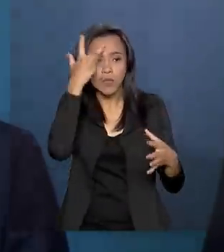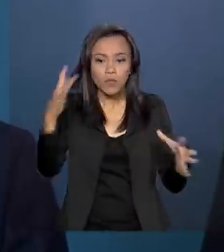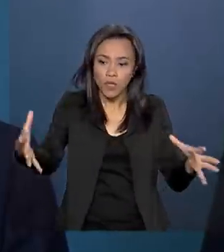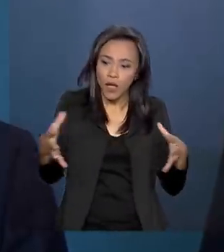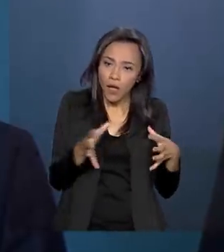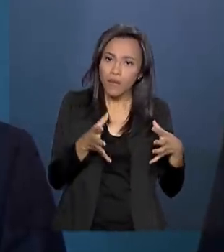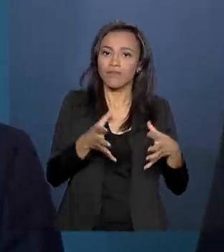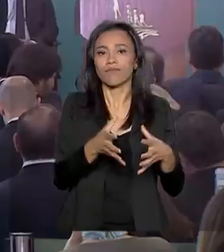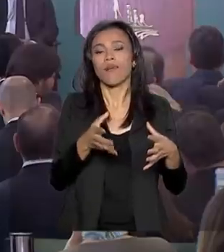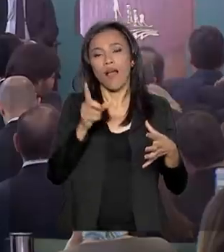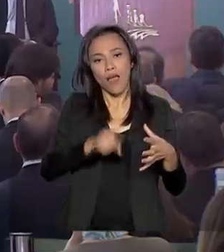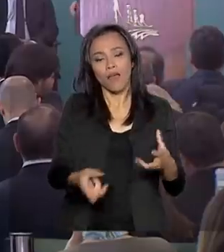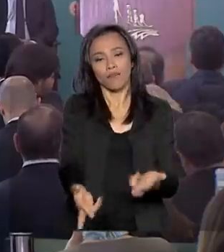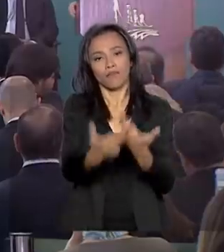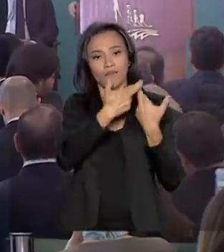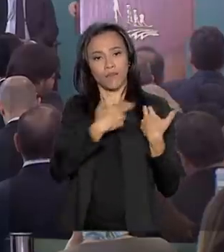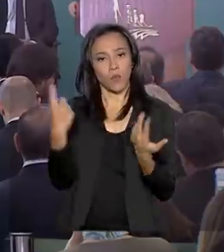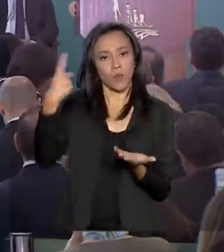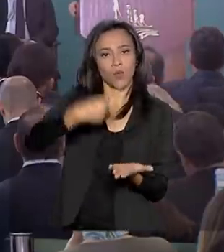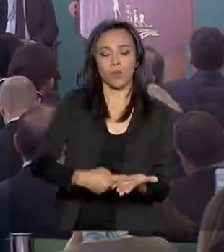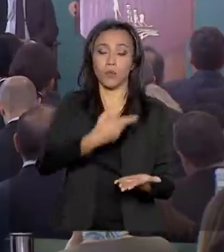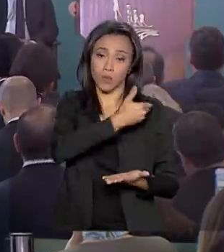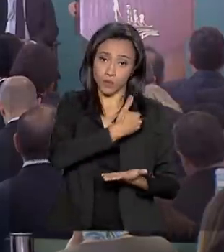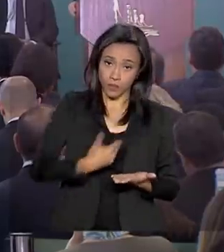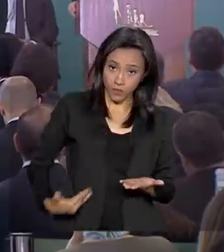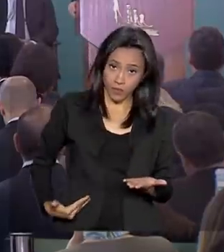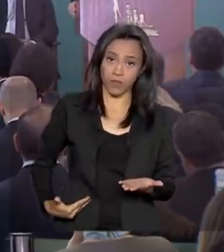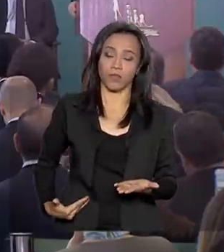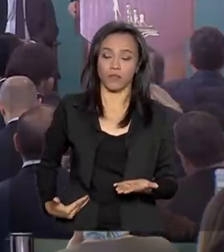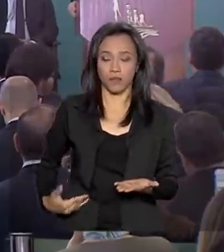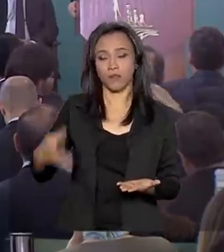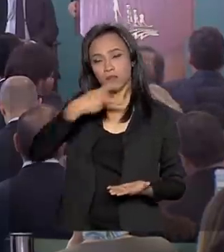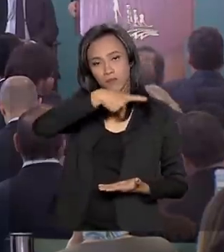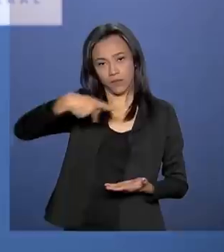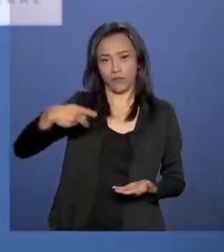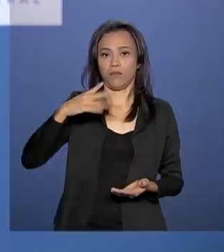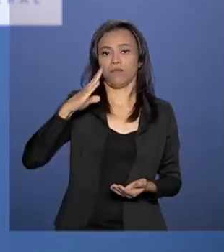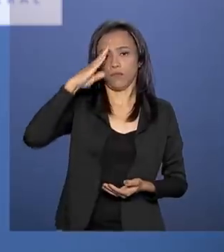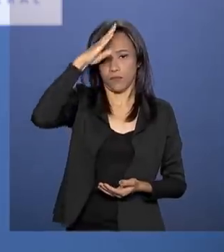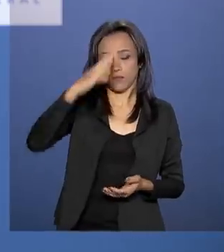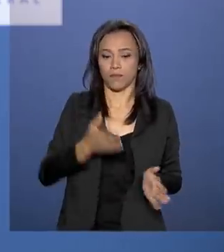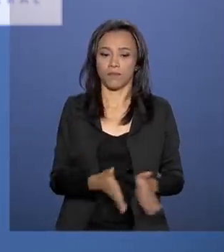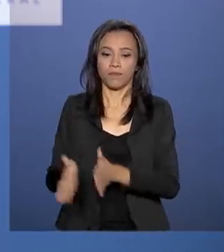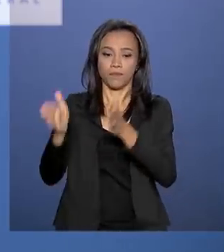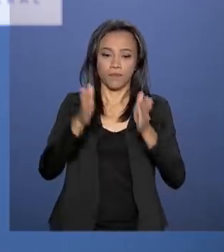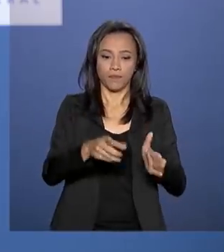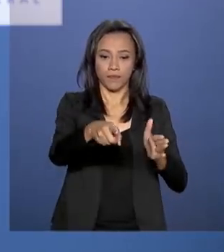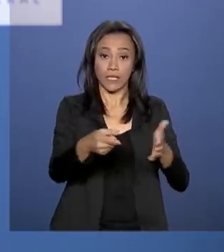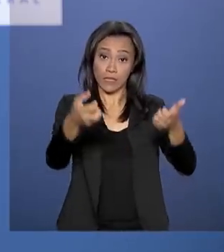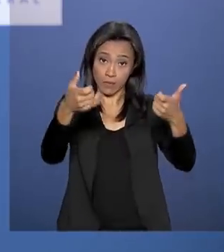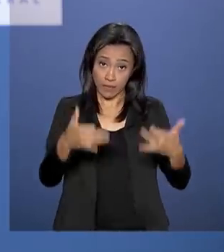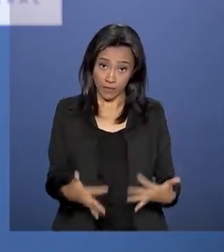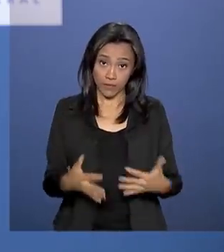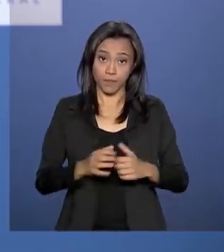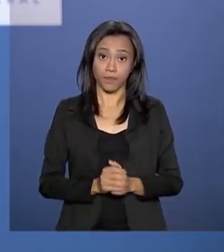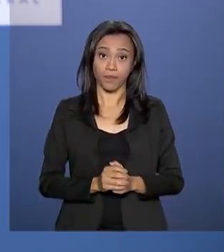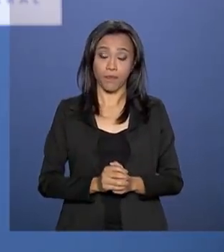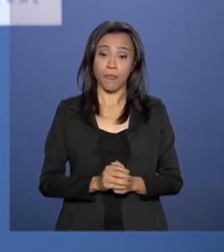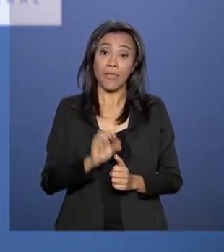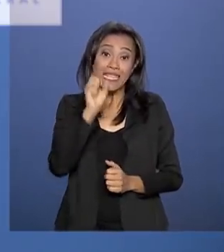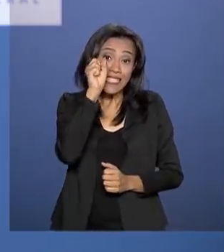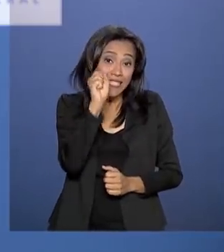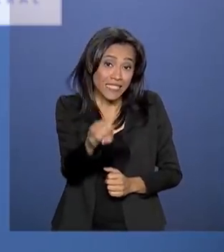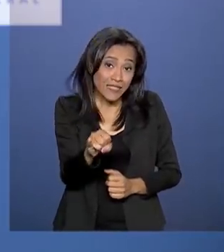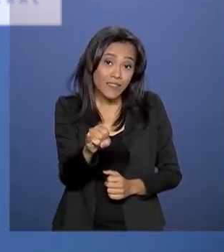missão responsável do governo do presidente Bolsonaro. Uma nota só, a gente ouve, se